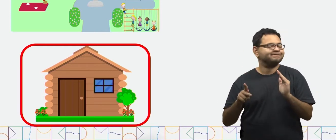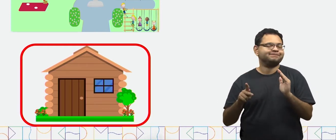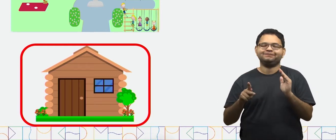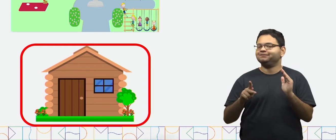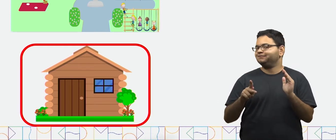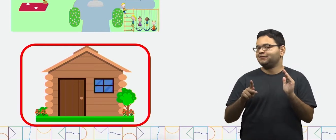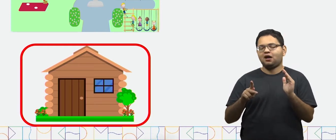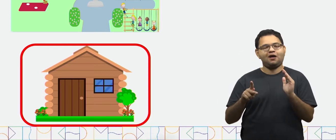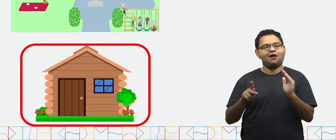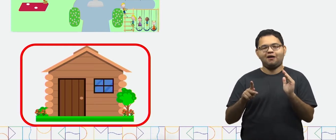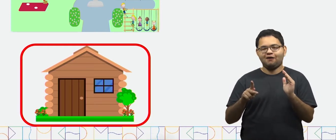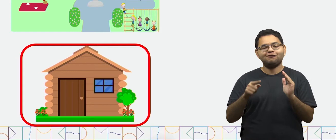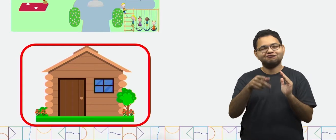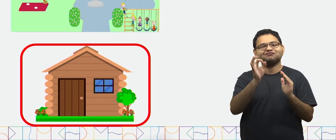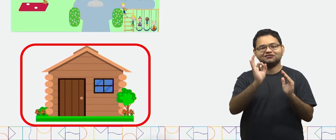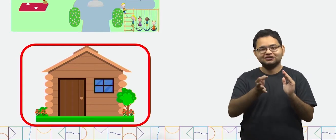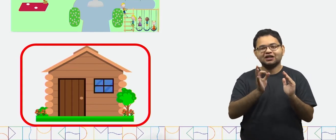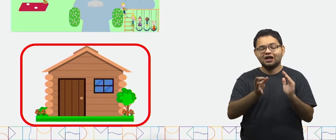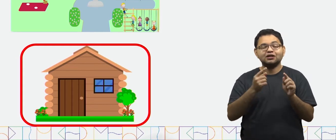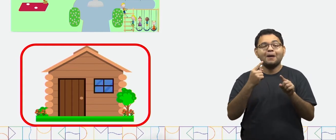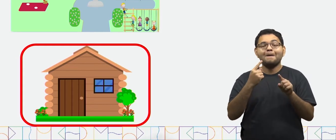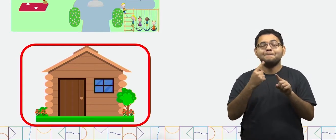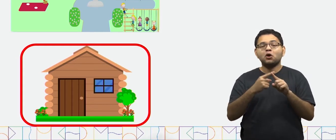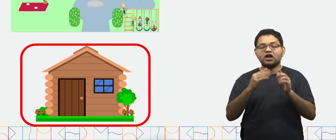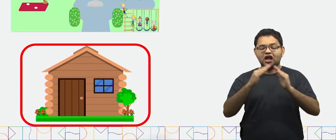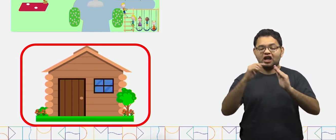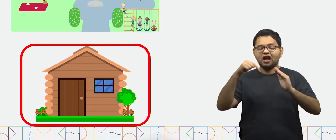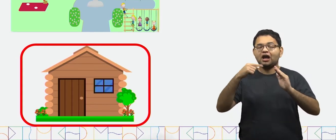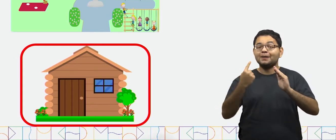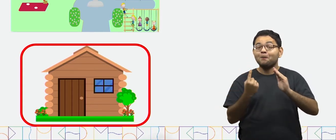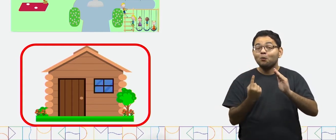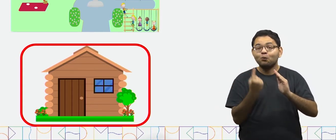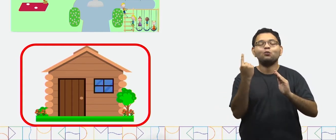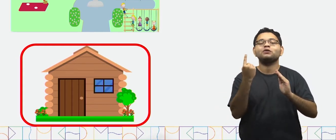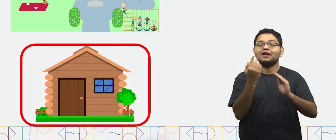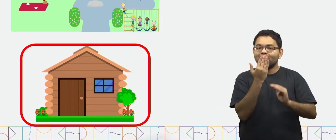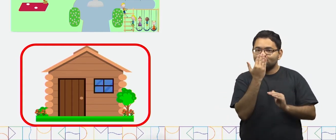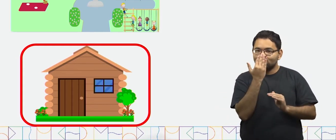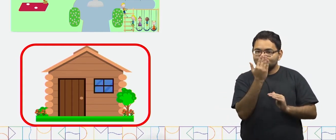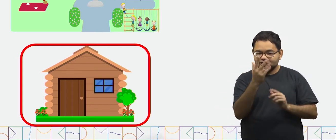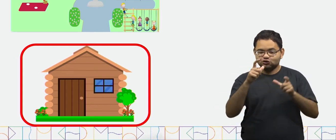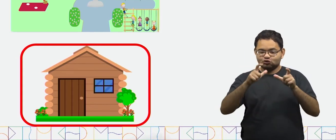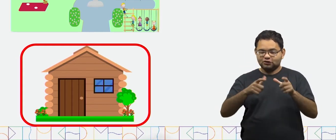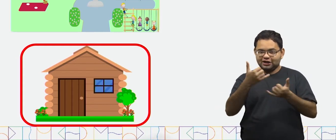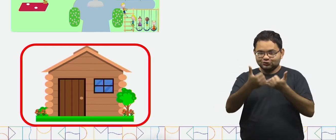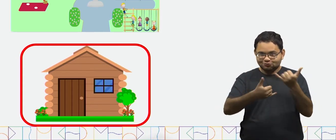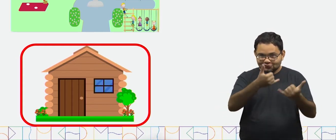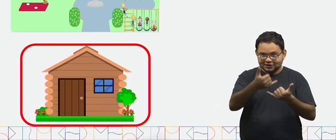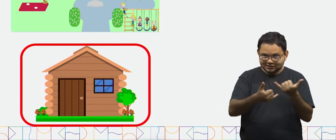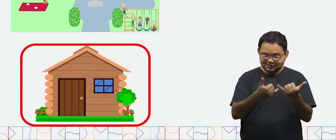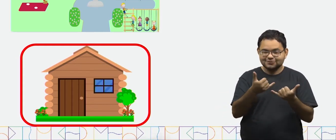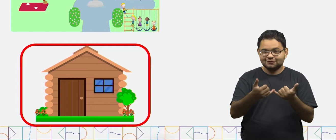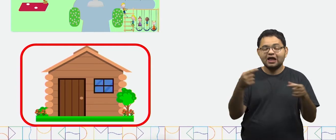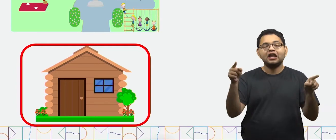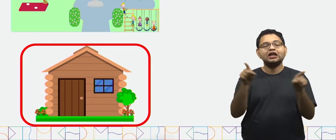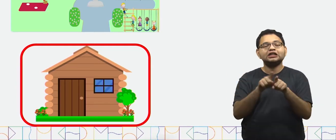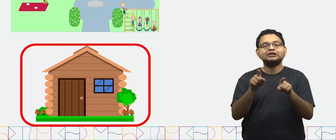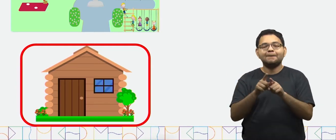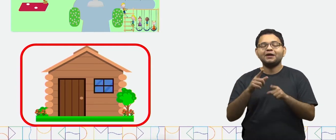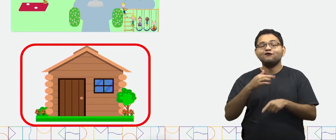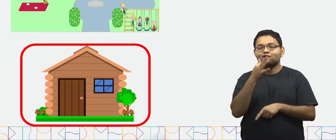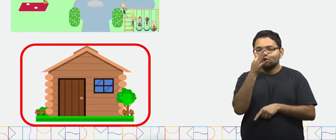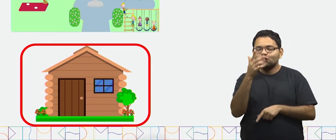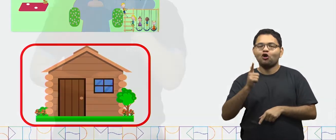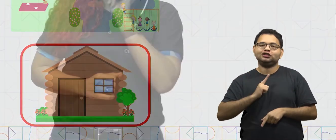Érica? Não. Isso mesmo, porque era a única casa que ficava na frente da praça e a única que